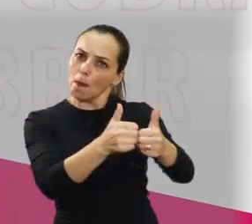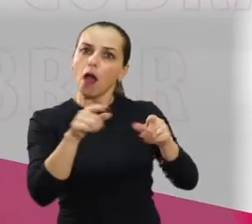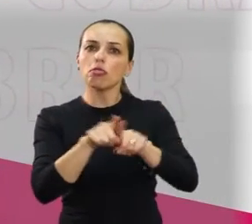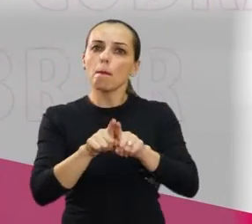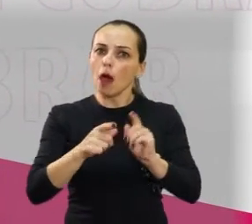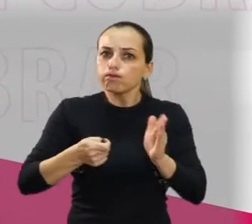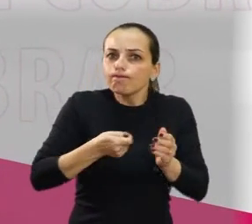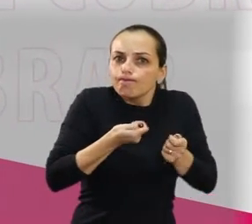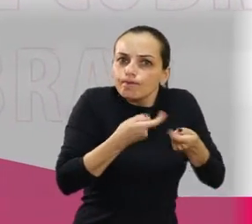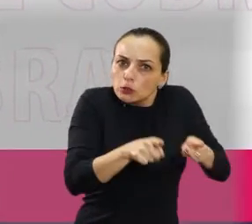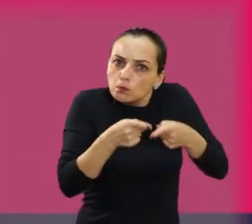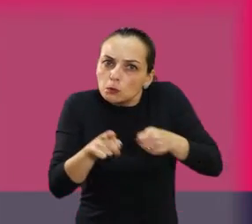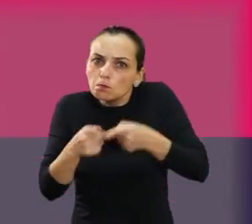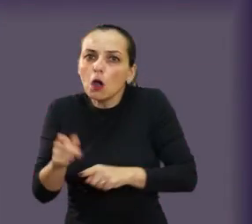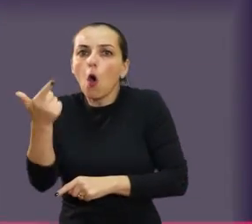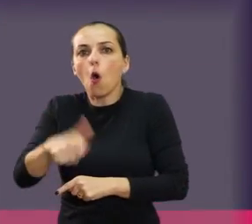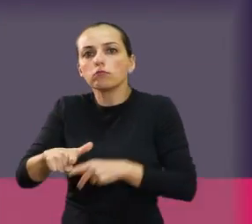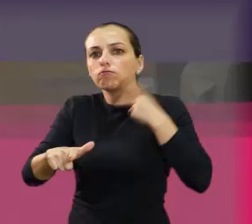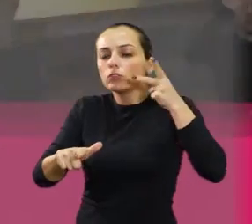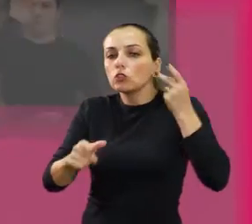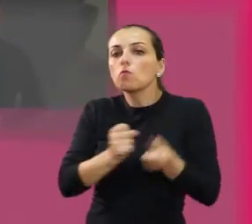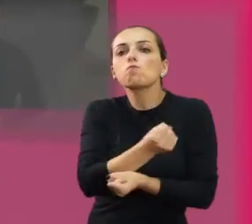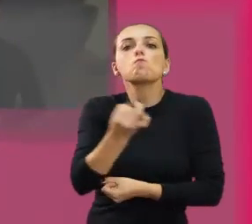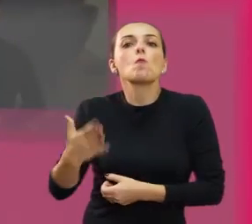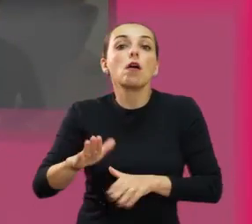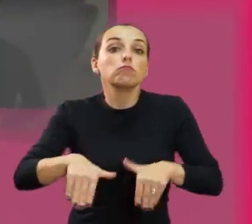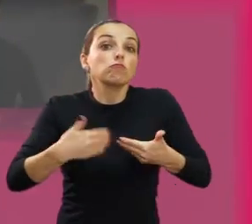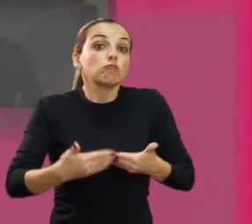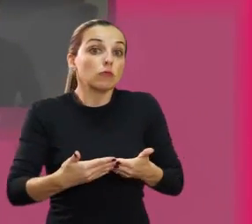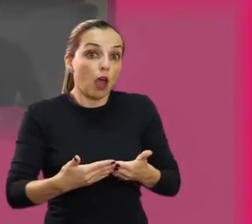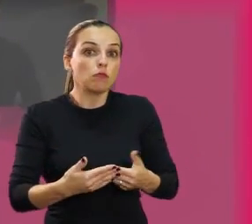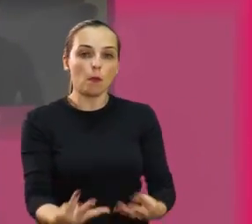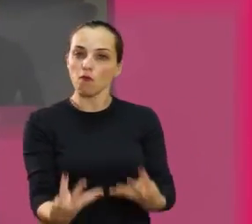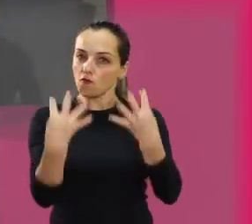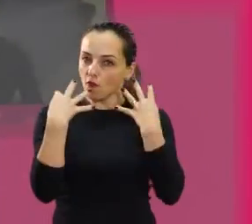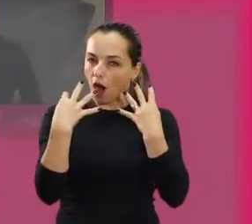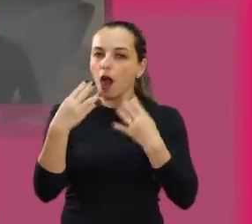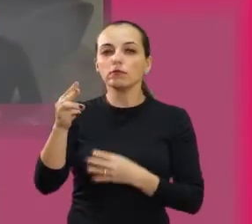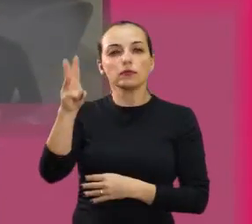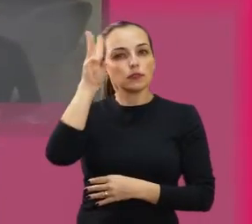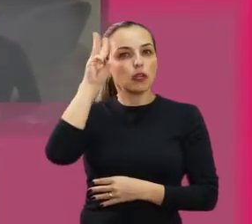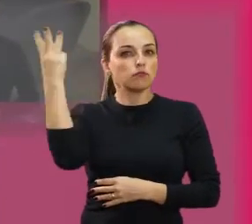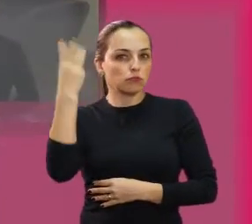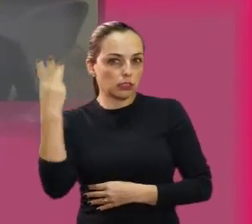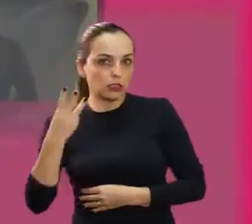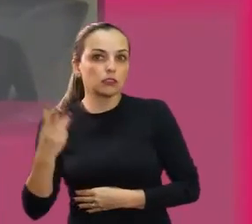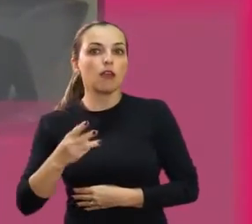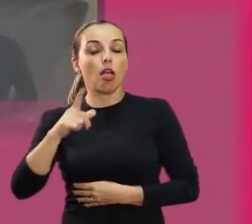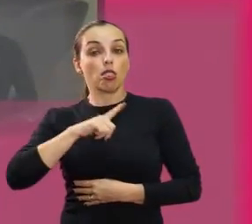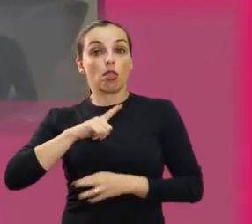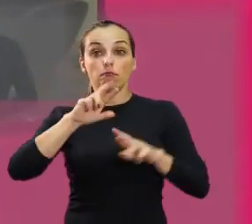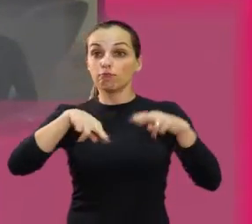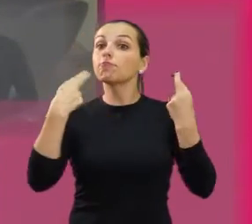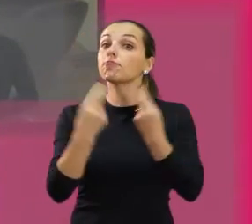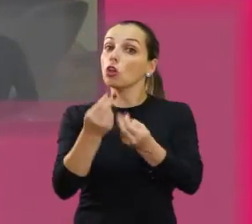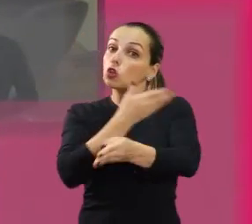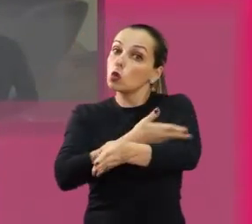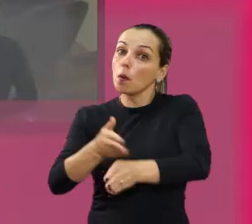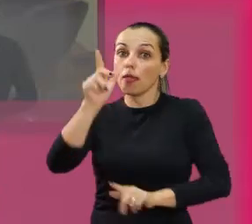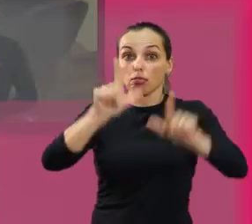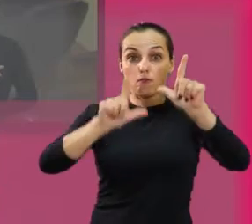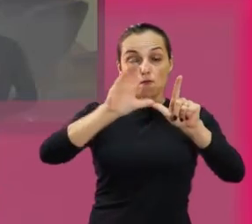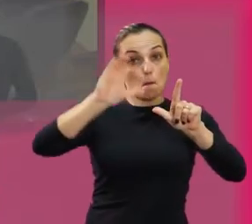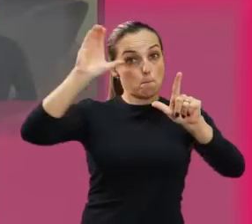cobrar a atuação de todos os vereadores. Para isso, acompanhe as sessões legislativas que acontecem